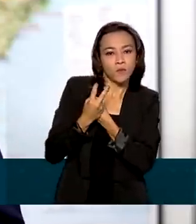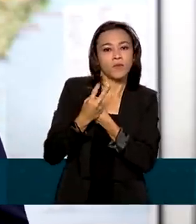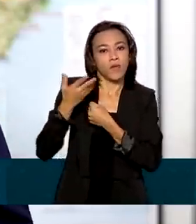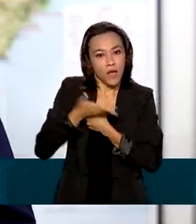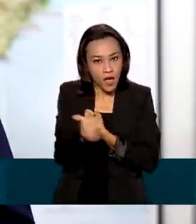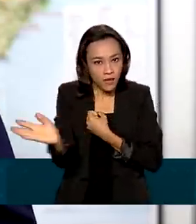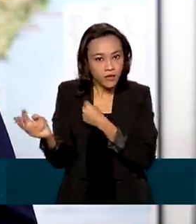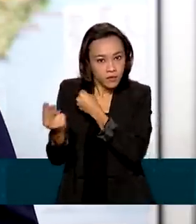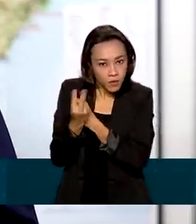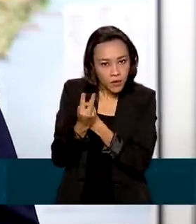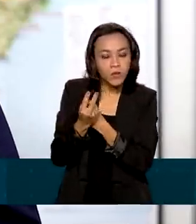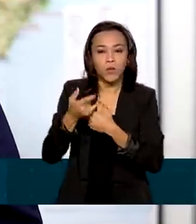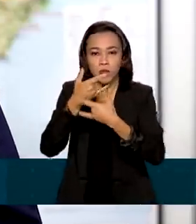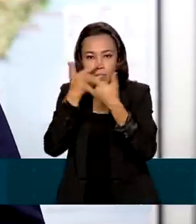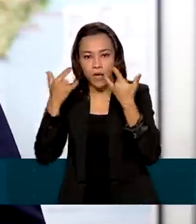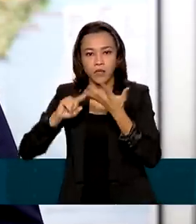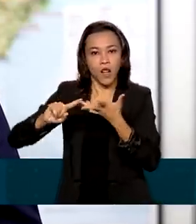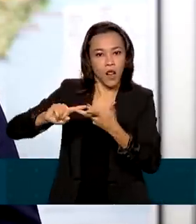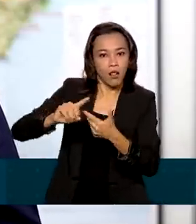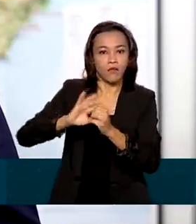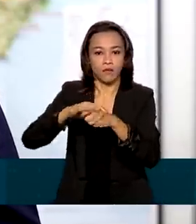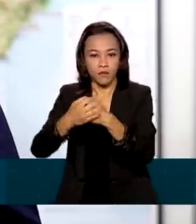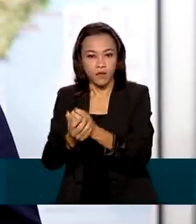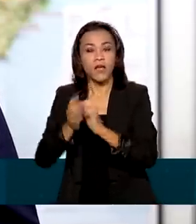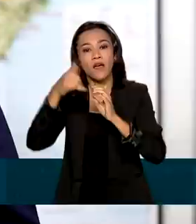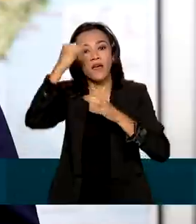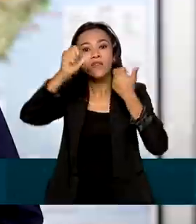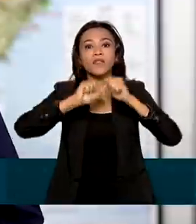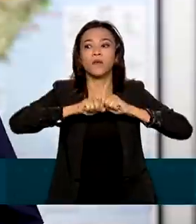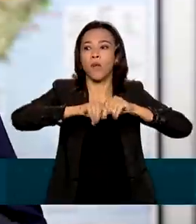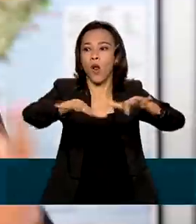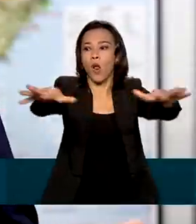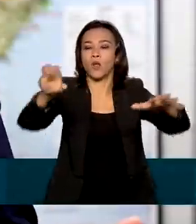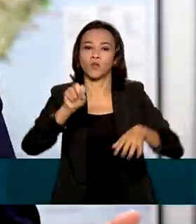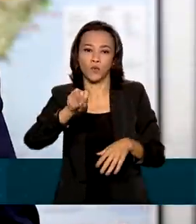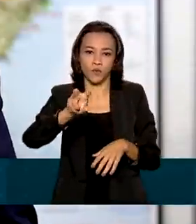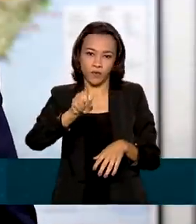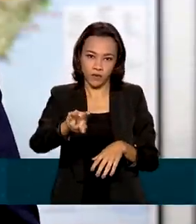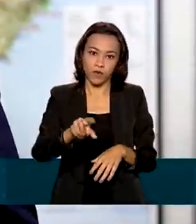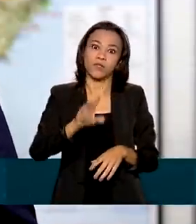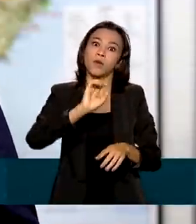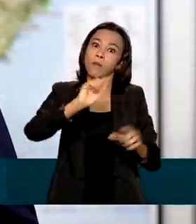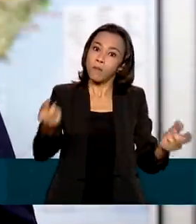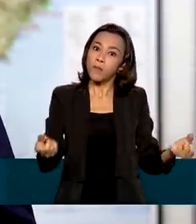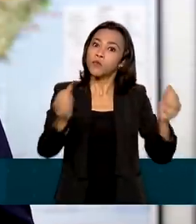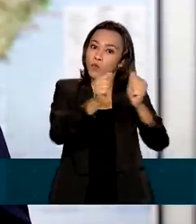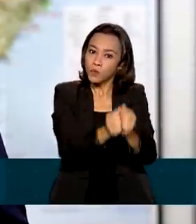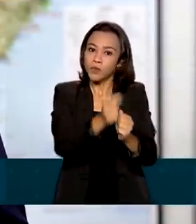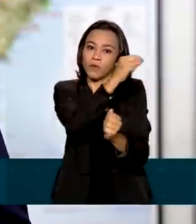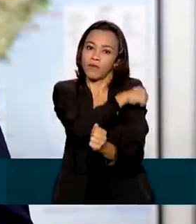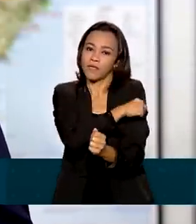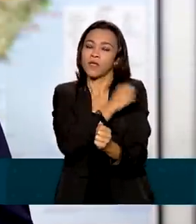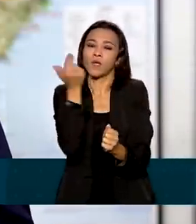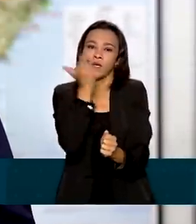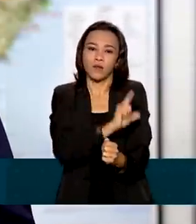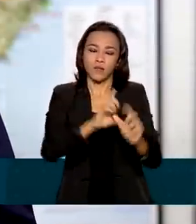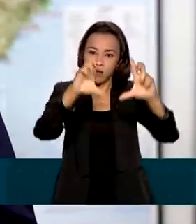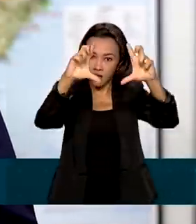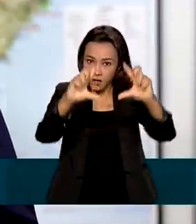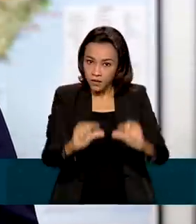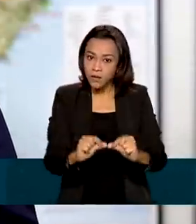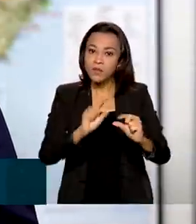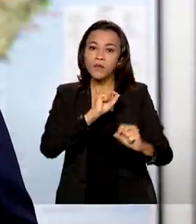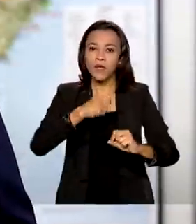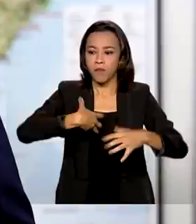dessas medidas, a gente evita o espalhamento do vírus e o contágio. Para que junto com a vacina, a gente consiga diminuir a quantidade